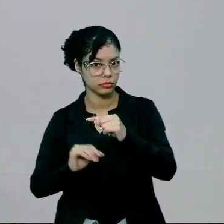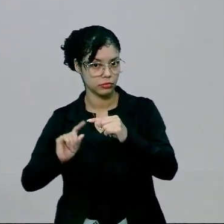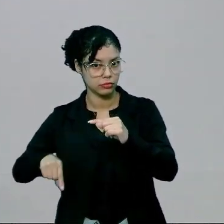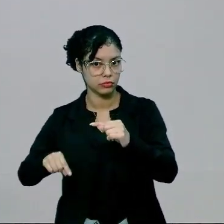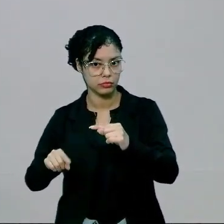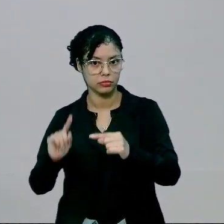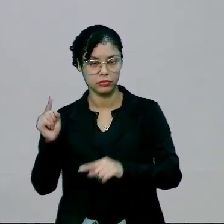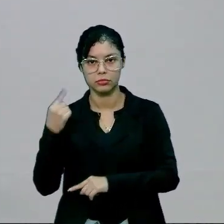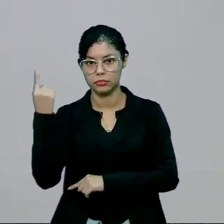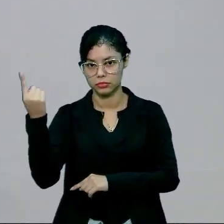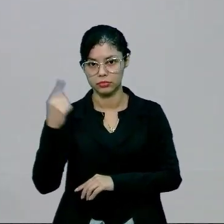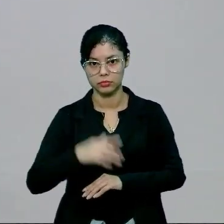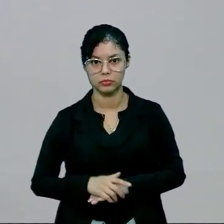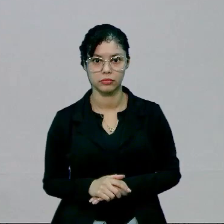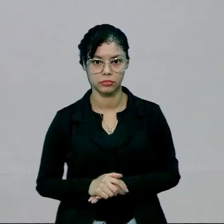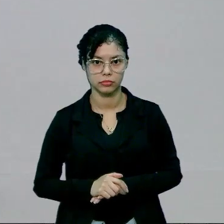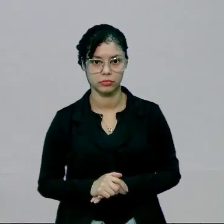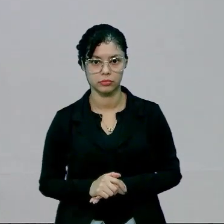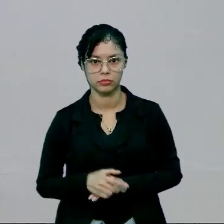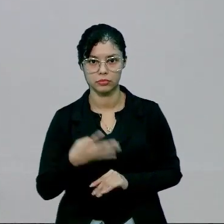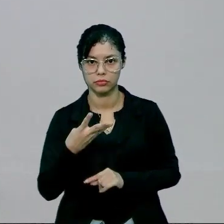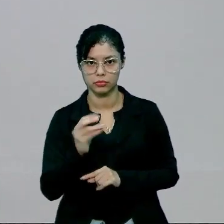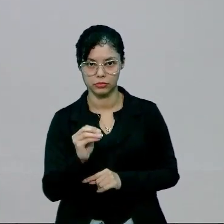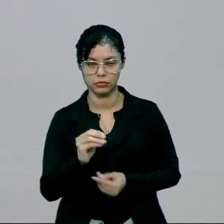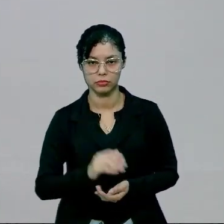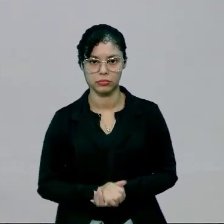A gente corta mais um zero com o outro do 40.